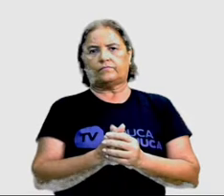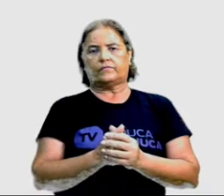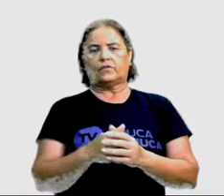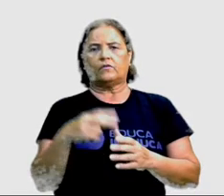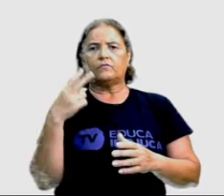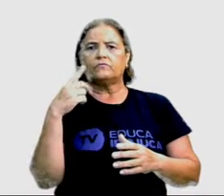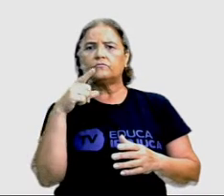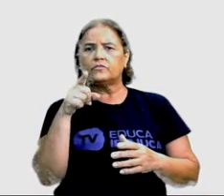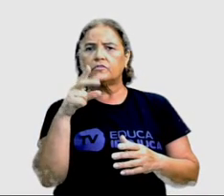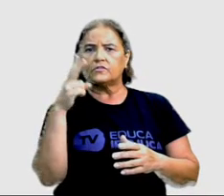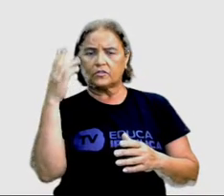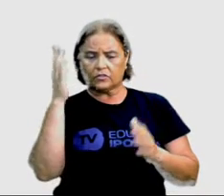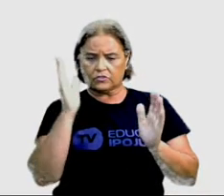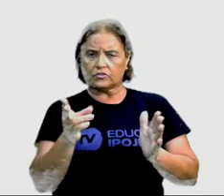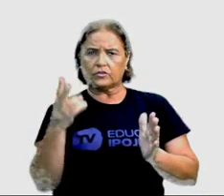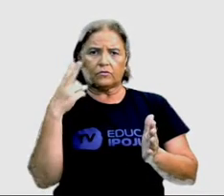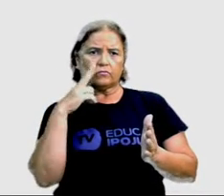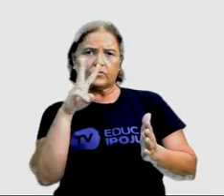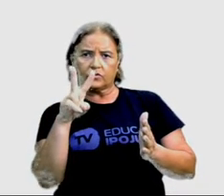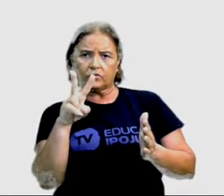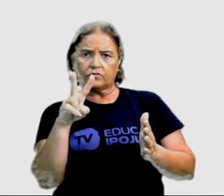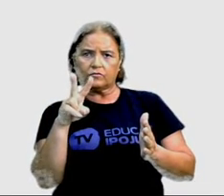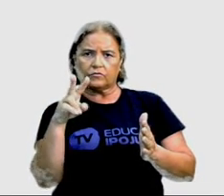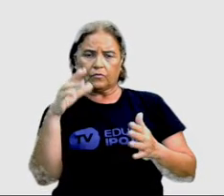observou sua aparência física?